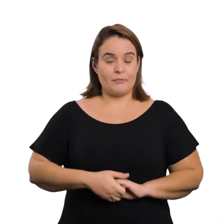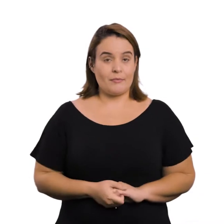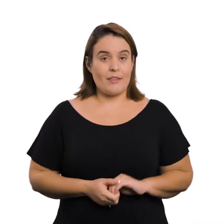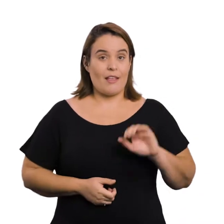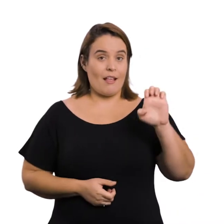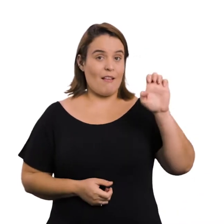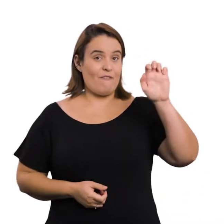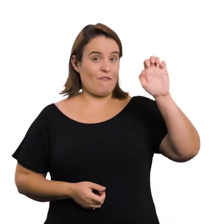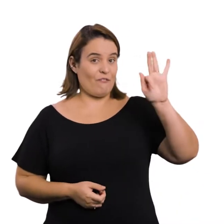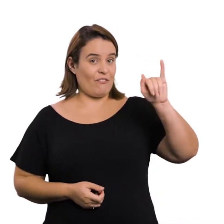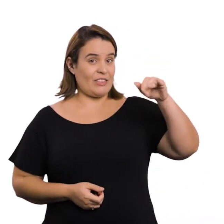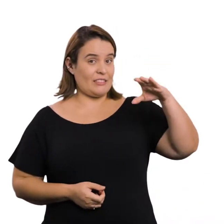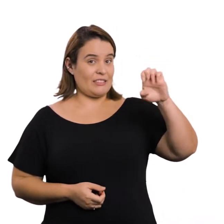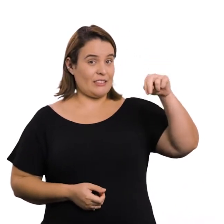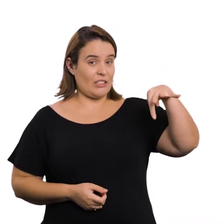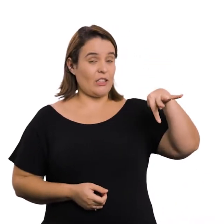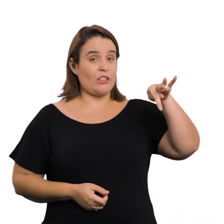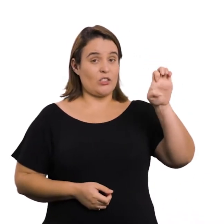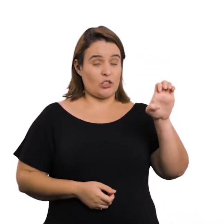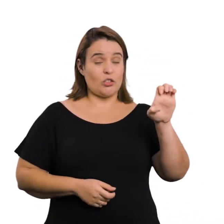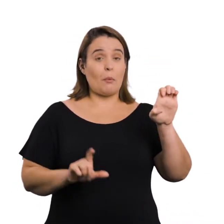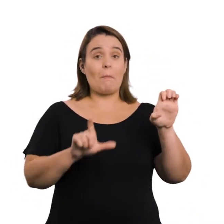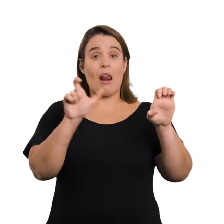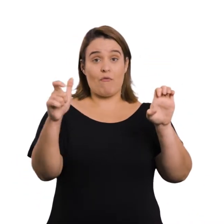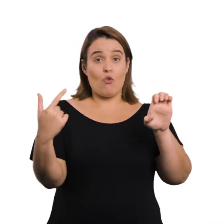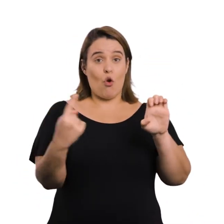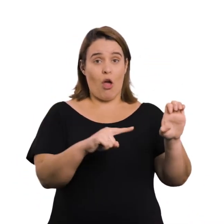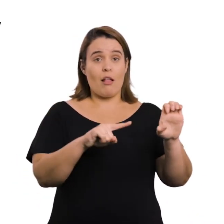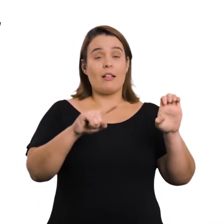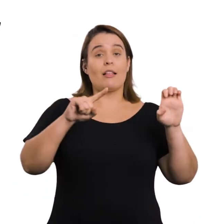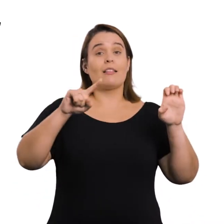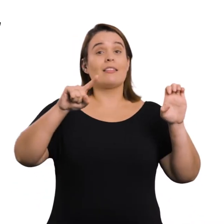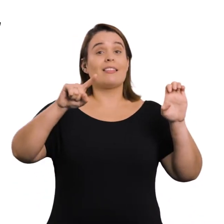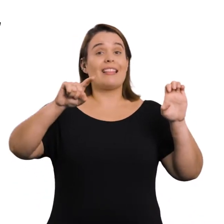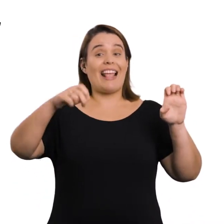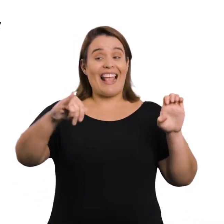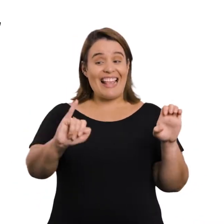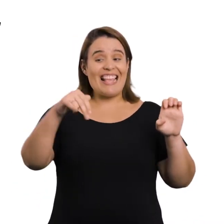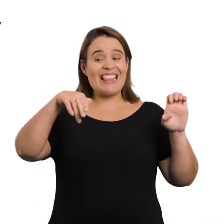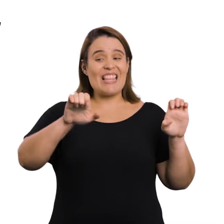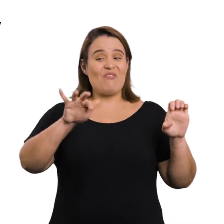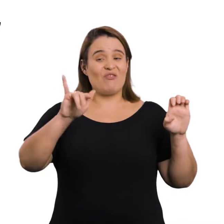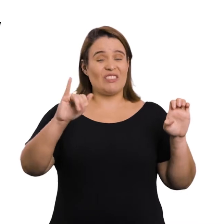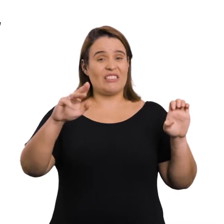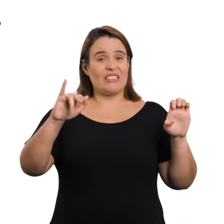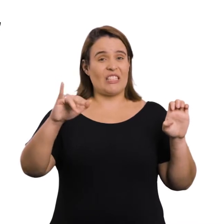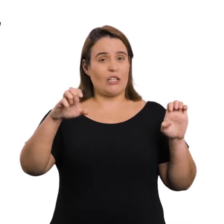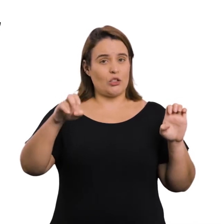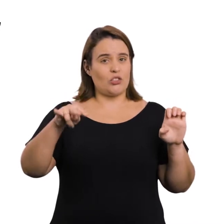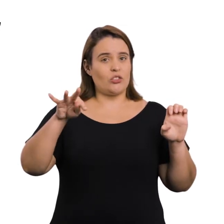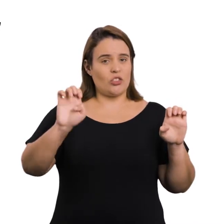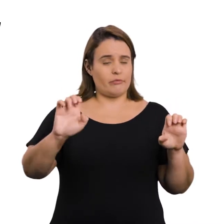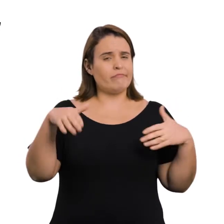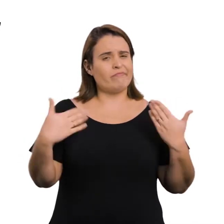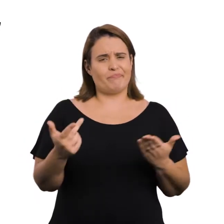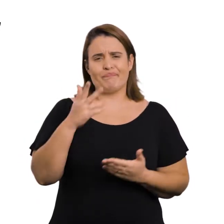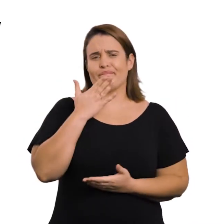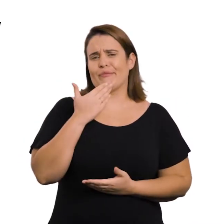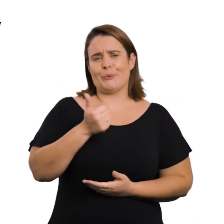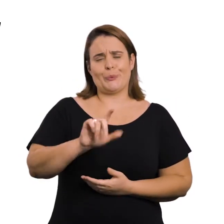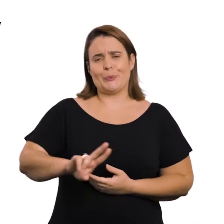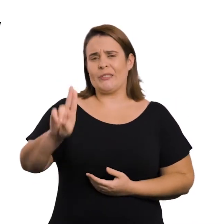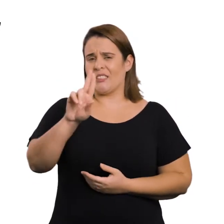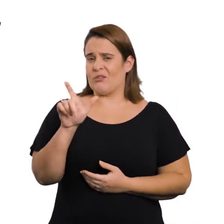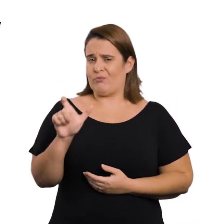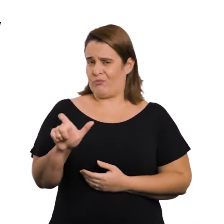O antônimo de eficiência é ineficiência O uso do termo deficiente é considerado pejorativo